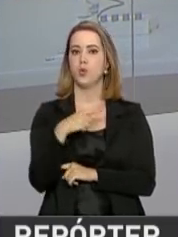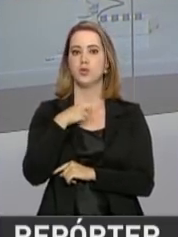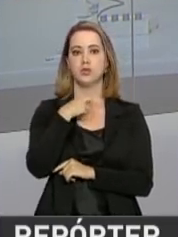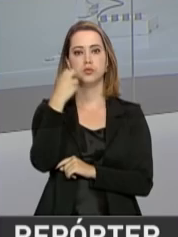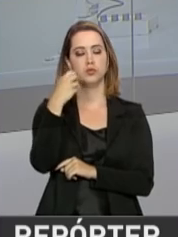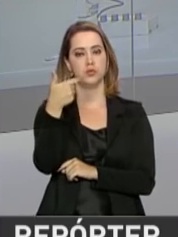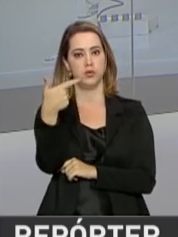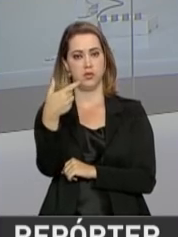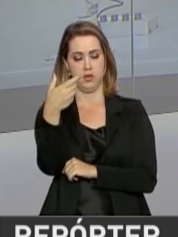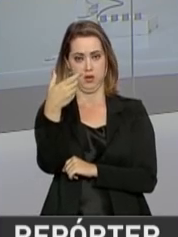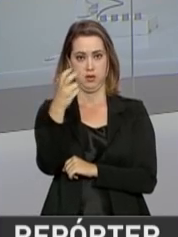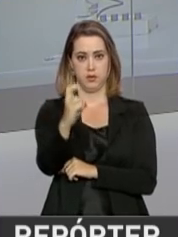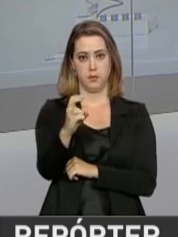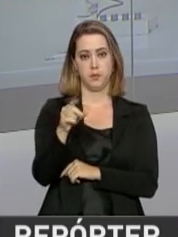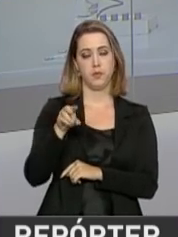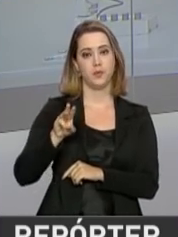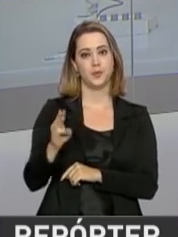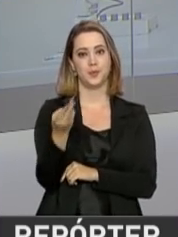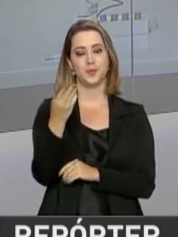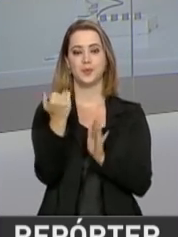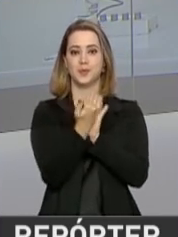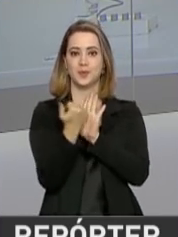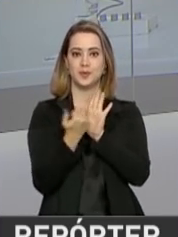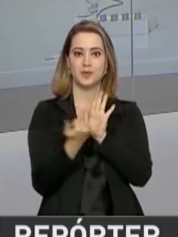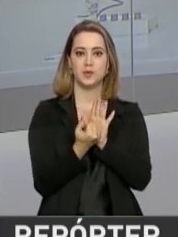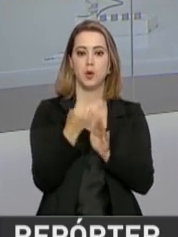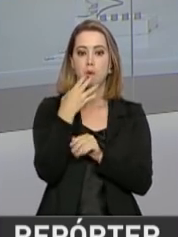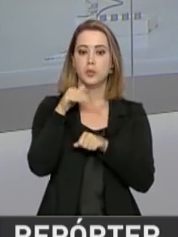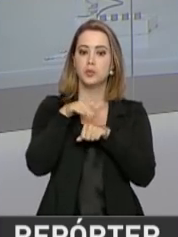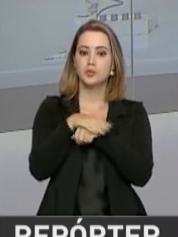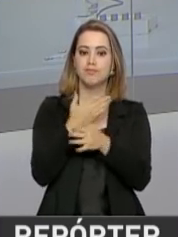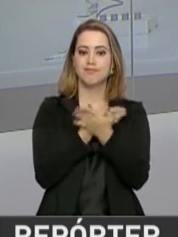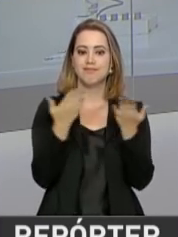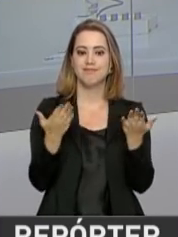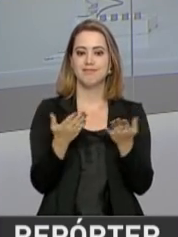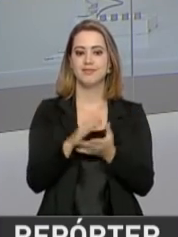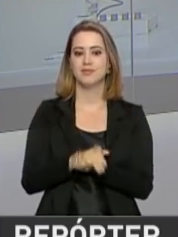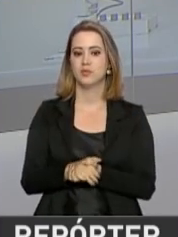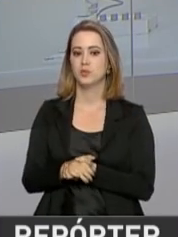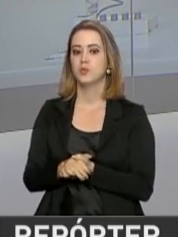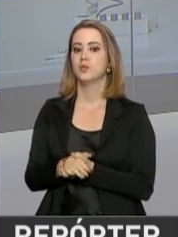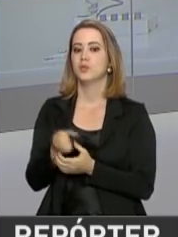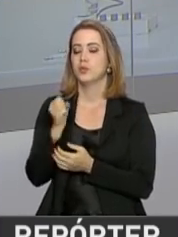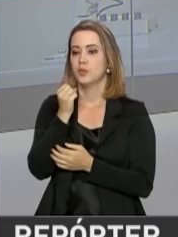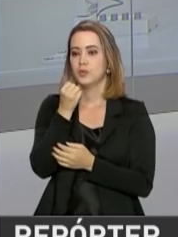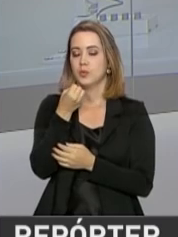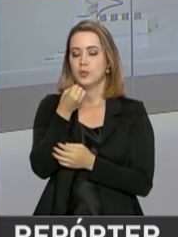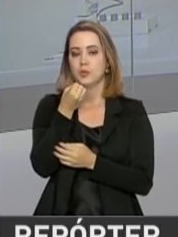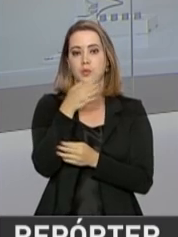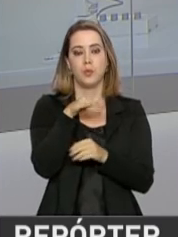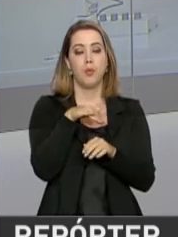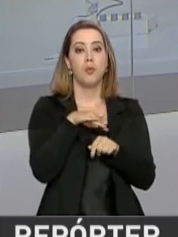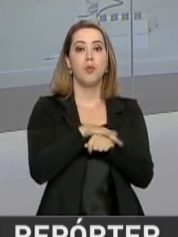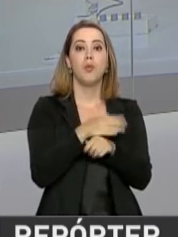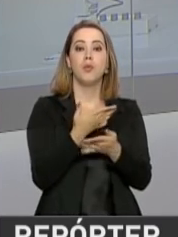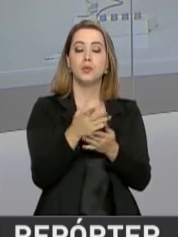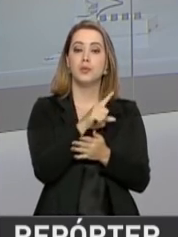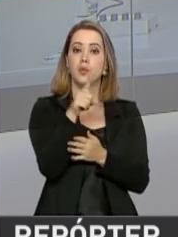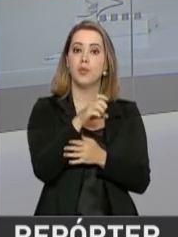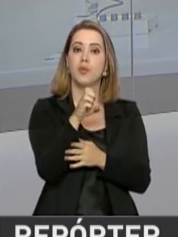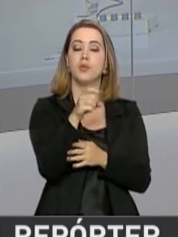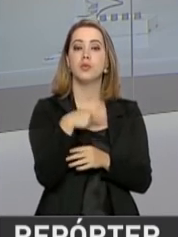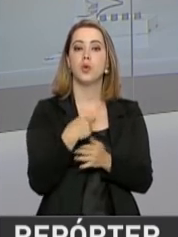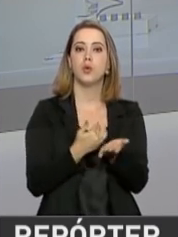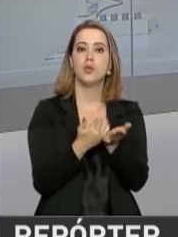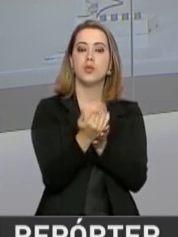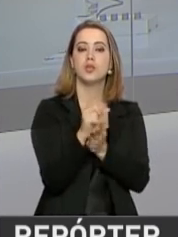do programa. Olá, boa noite Glaucia, Ayrton, como vão vocês aí? Boa noite, Zé Luiz. Boa noite, Zé Luiz. Vou começar essa